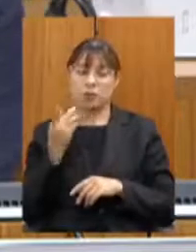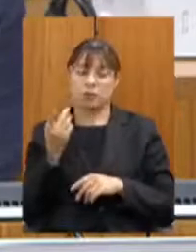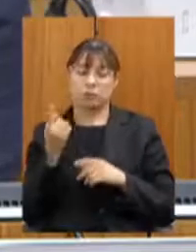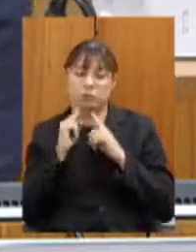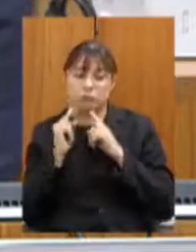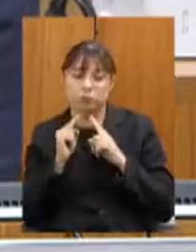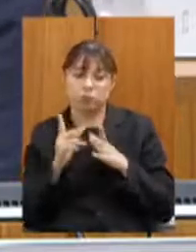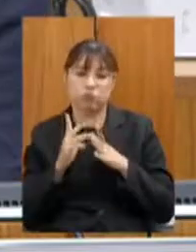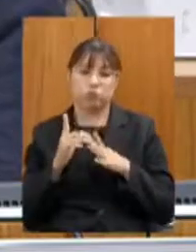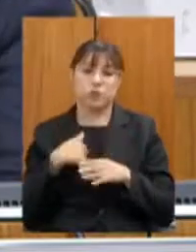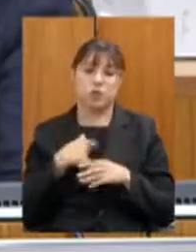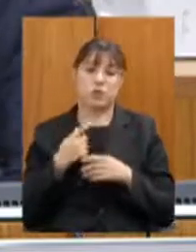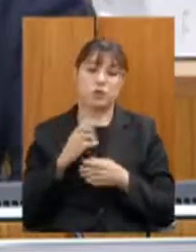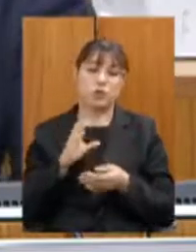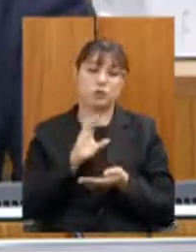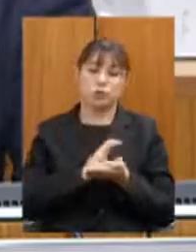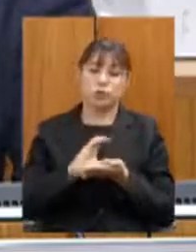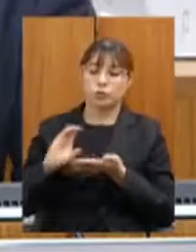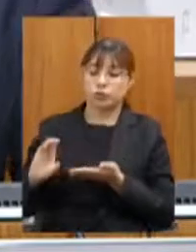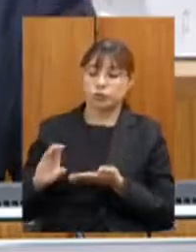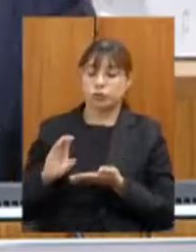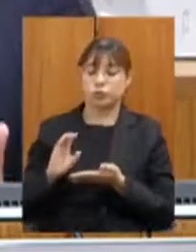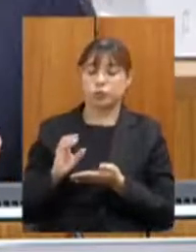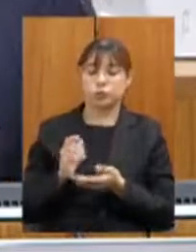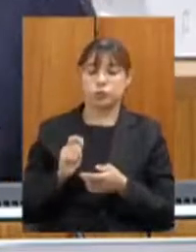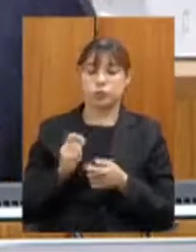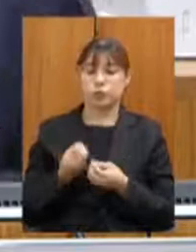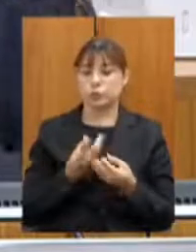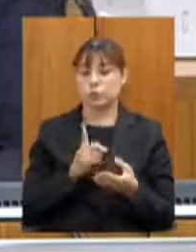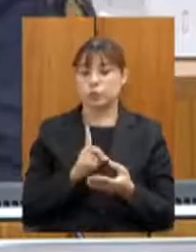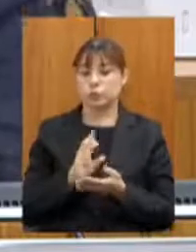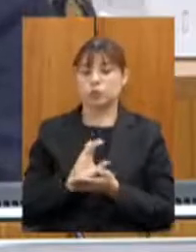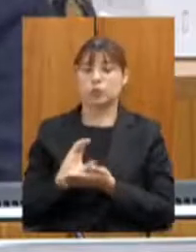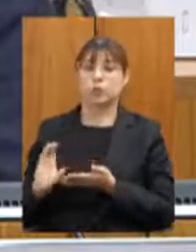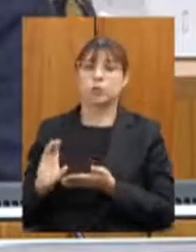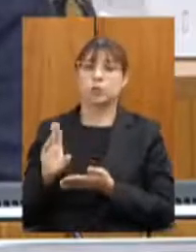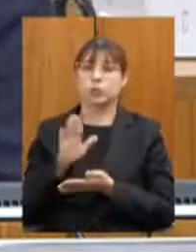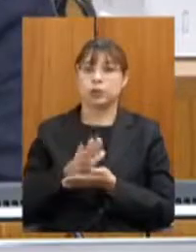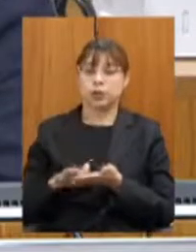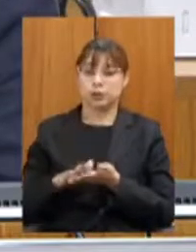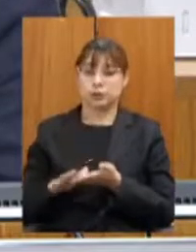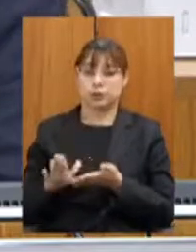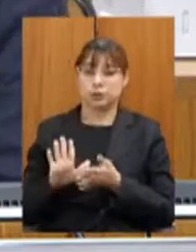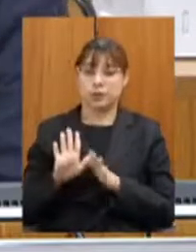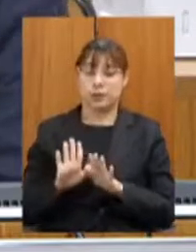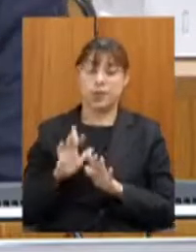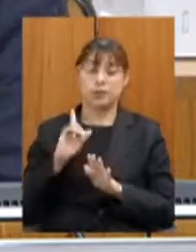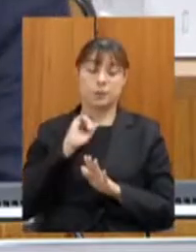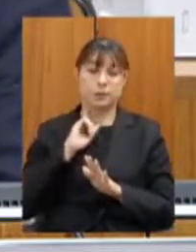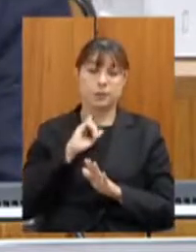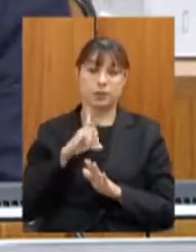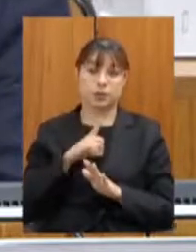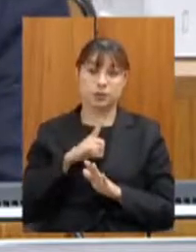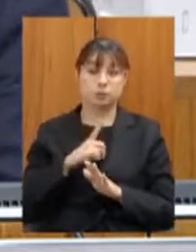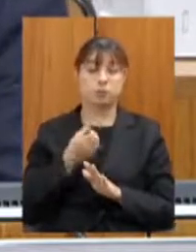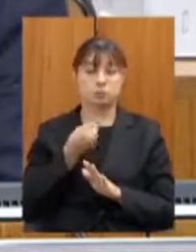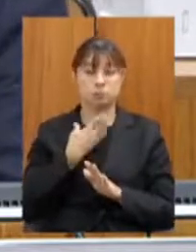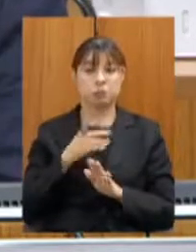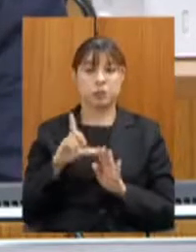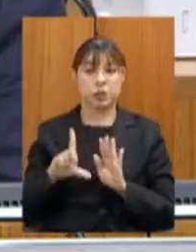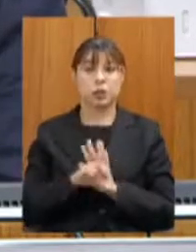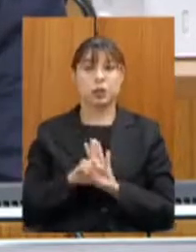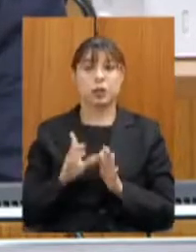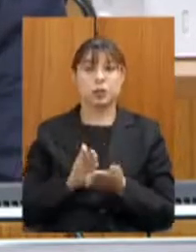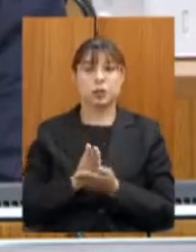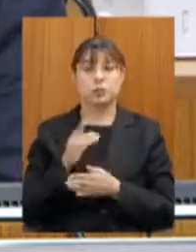da concessão e vou levá-lo para o custeio. Minas tem uma grande vantagem institucional, uma lei aprovada